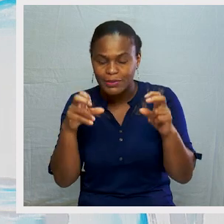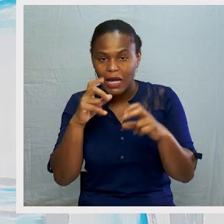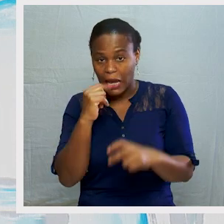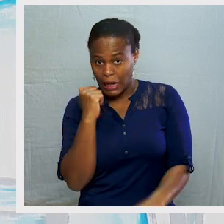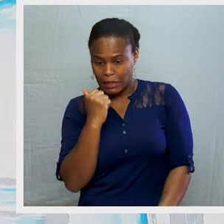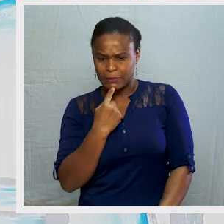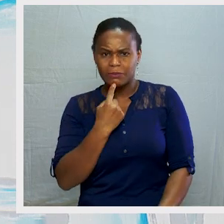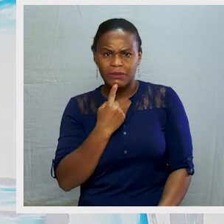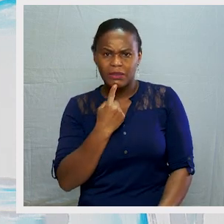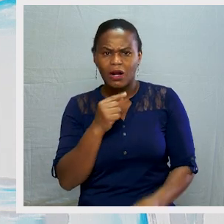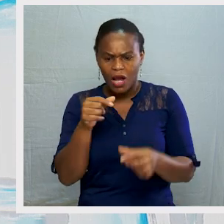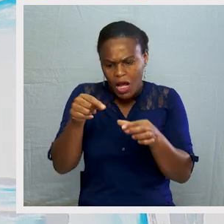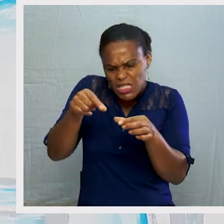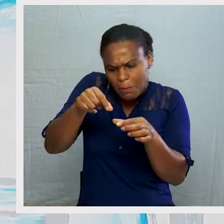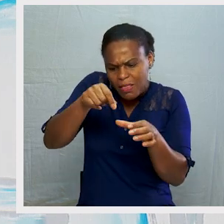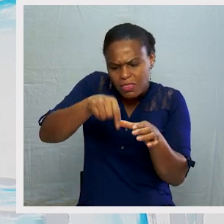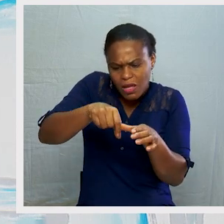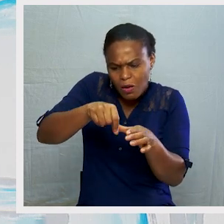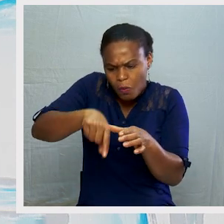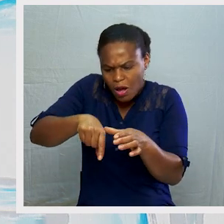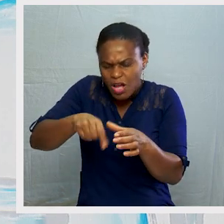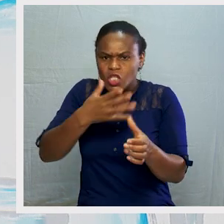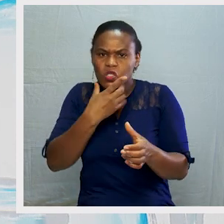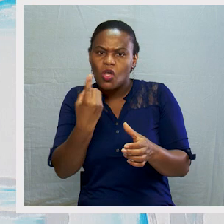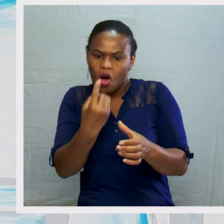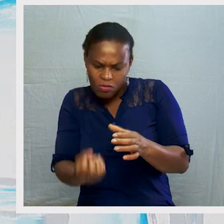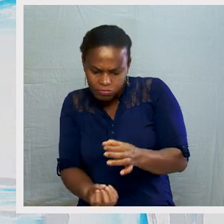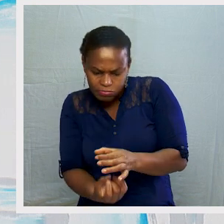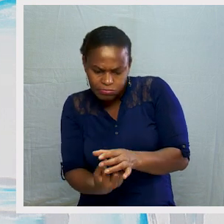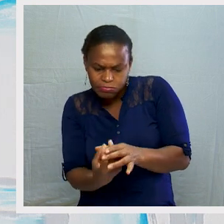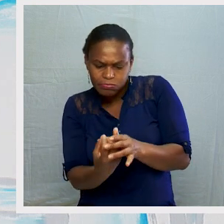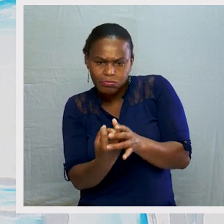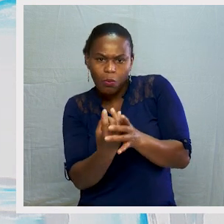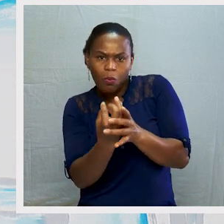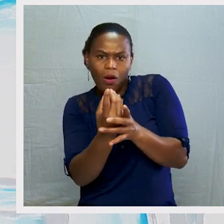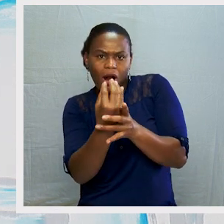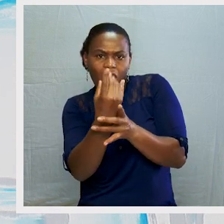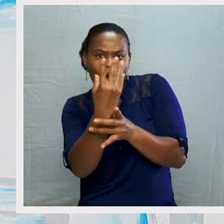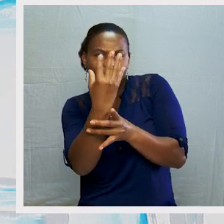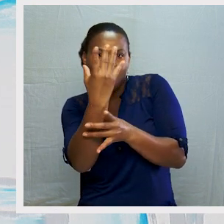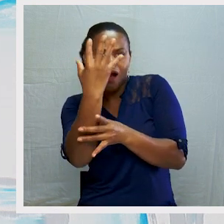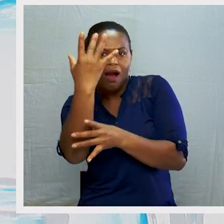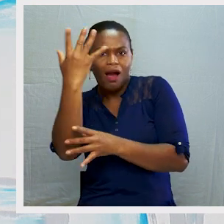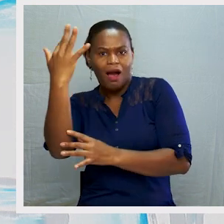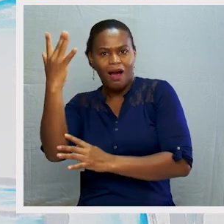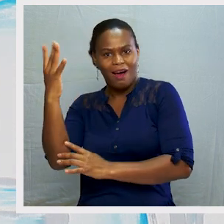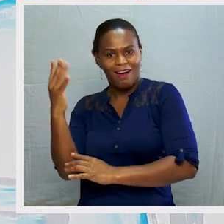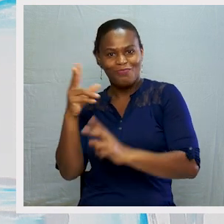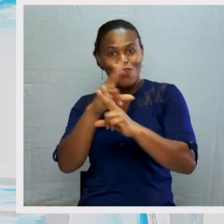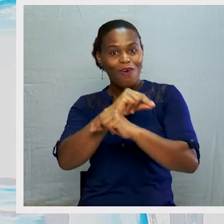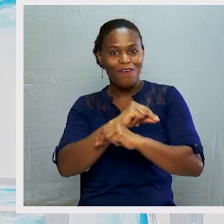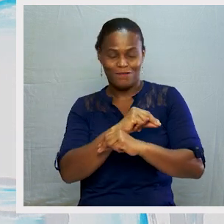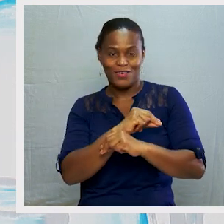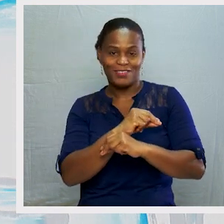perceberam que as sementes nasciam espontaneamente, dando origem à nova